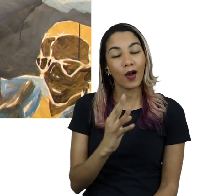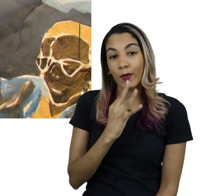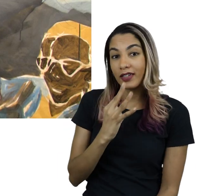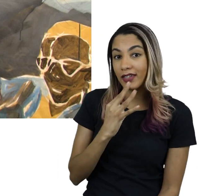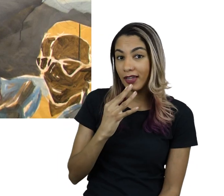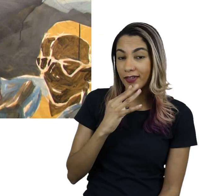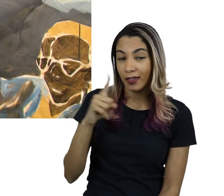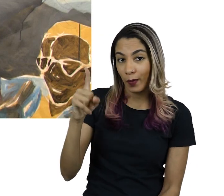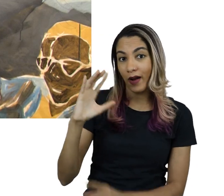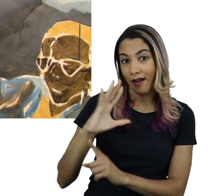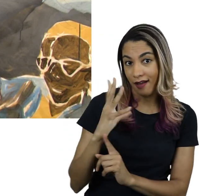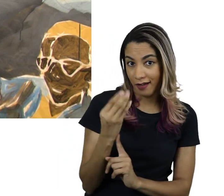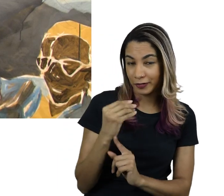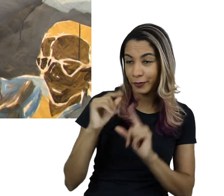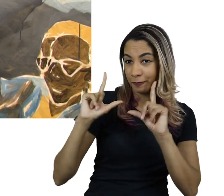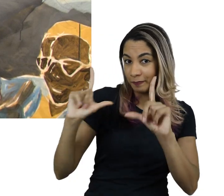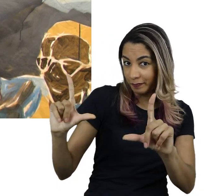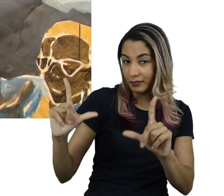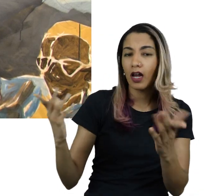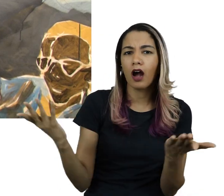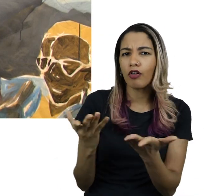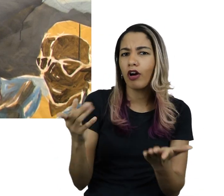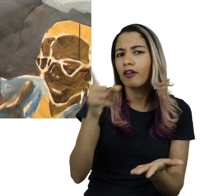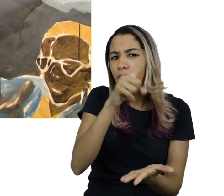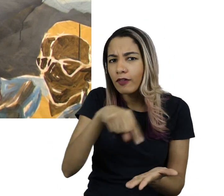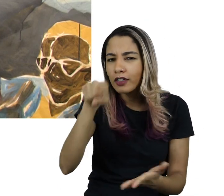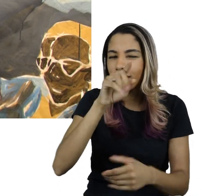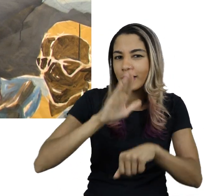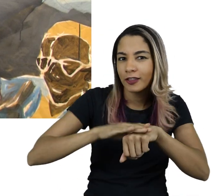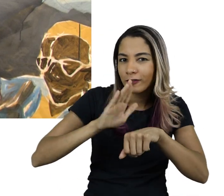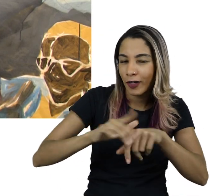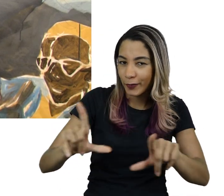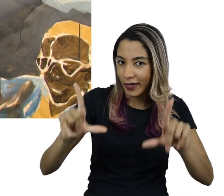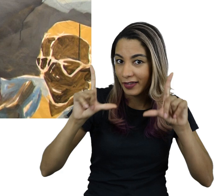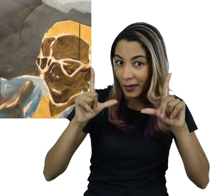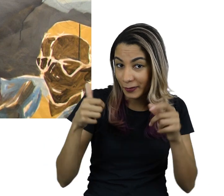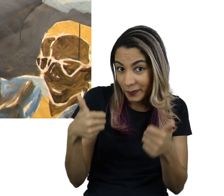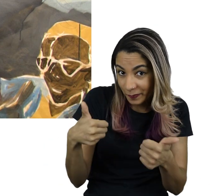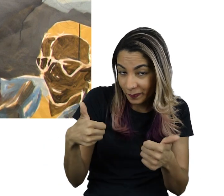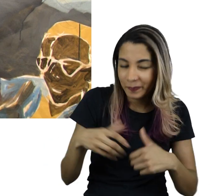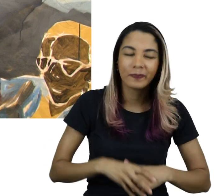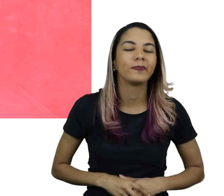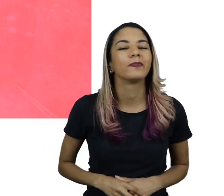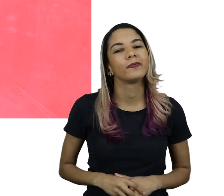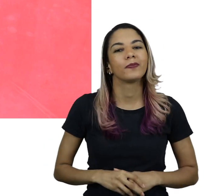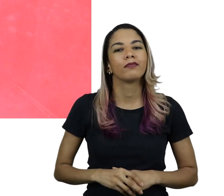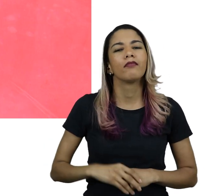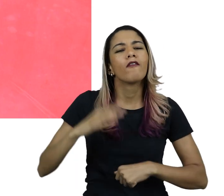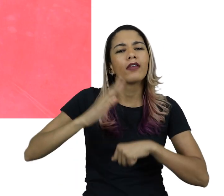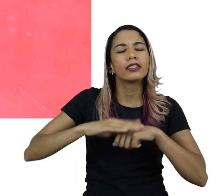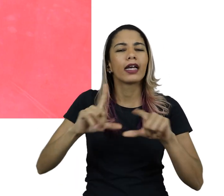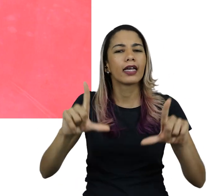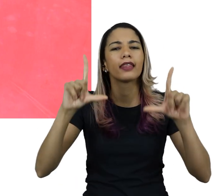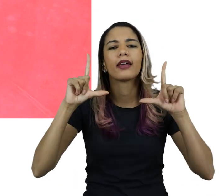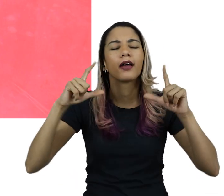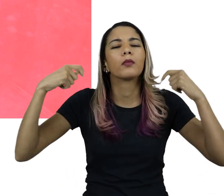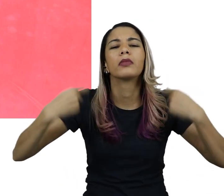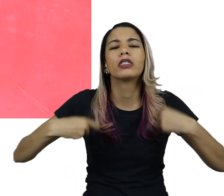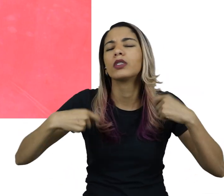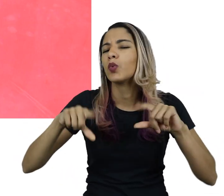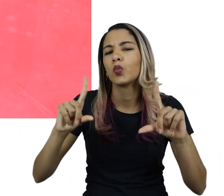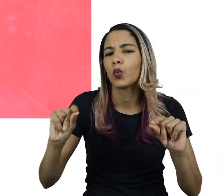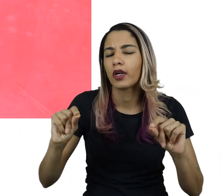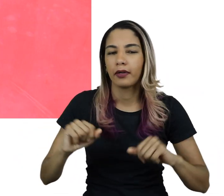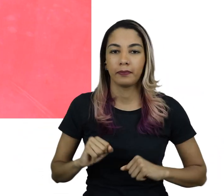exploramos alguns aspectos dessa obra, te convido a construir um retrato inspirado nela. Para a construção do retrato,